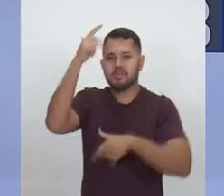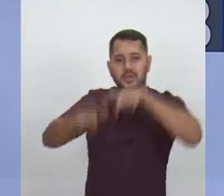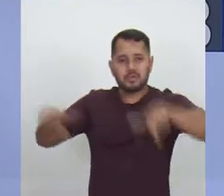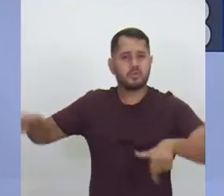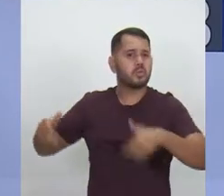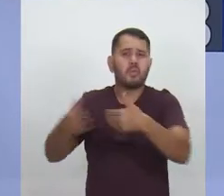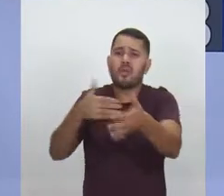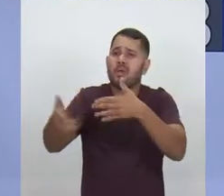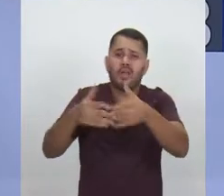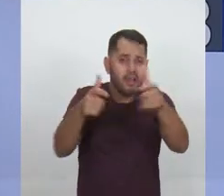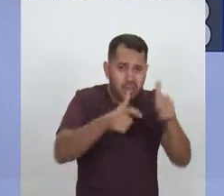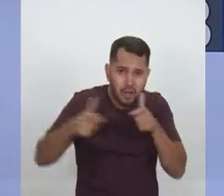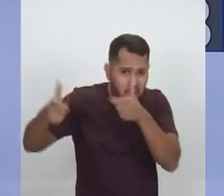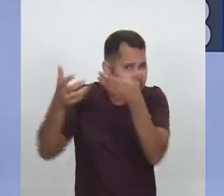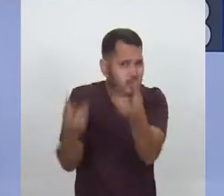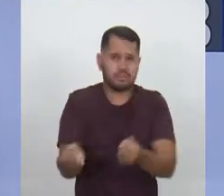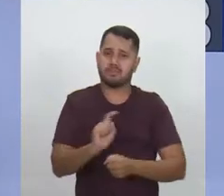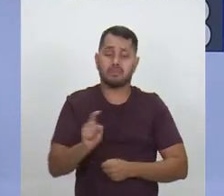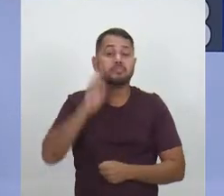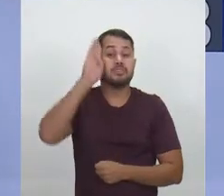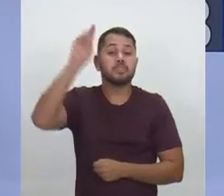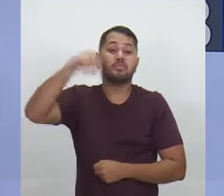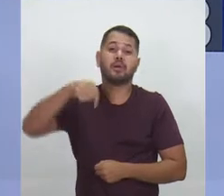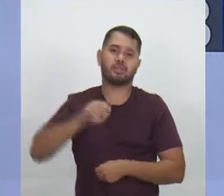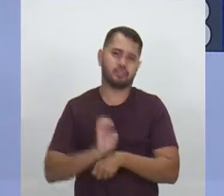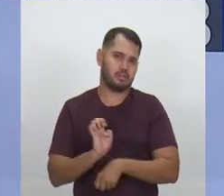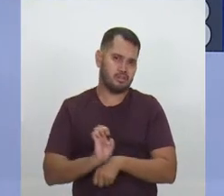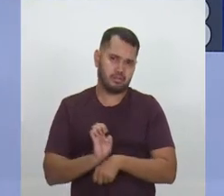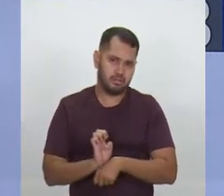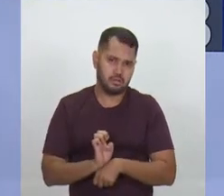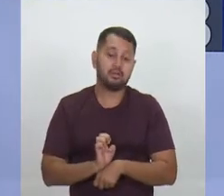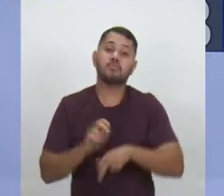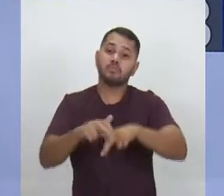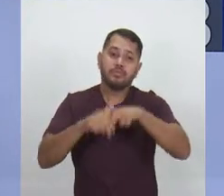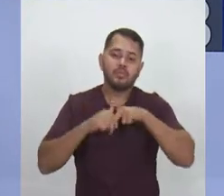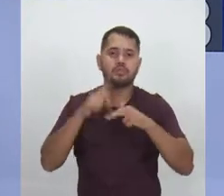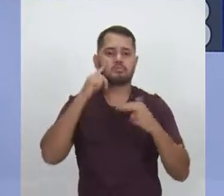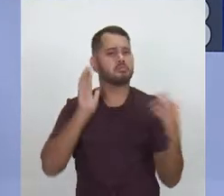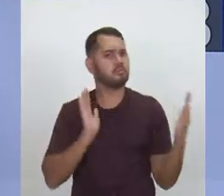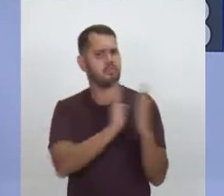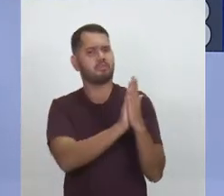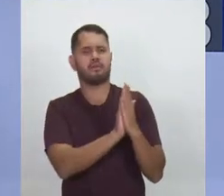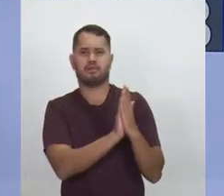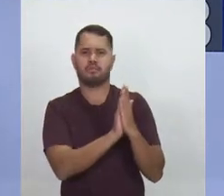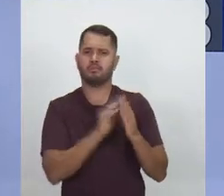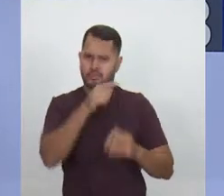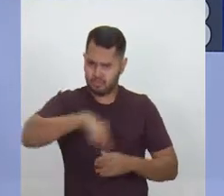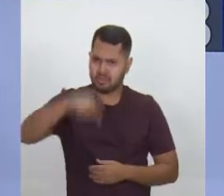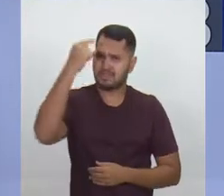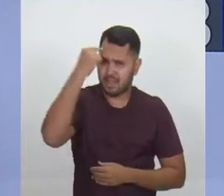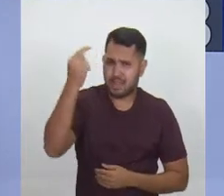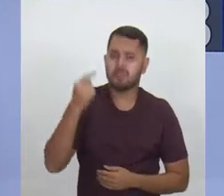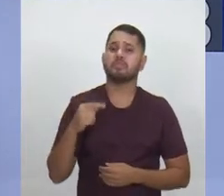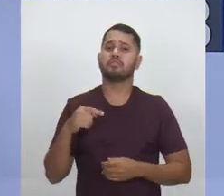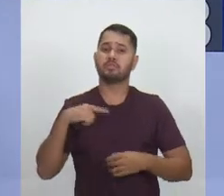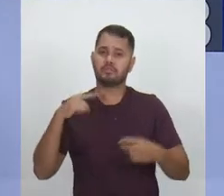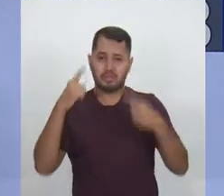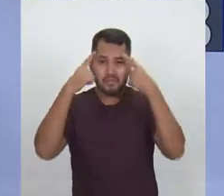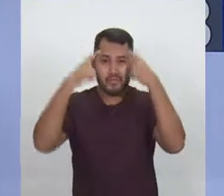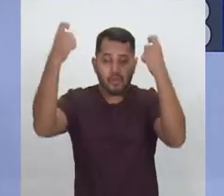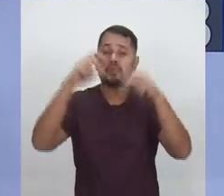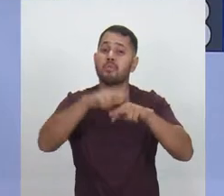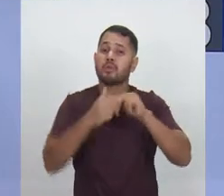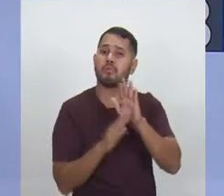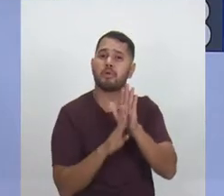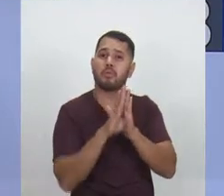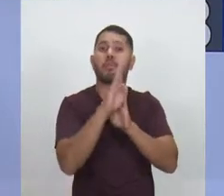em lugar nenhum, muito menos aqui no nosso estado. Nós precisamos, portanto, enfrentar. E todo mundo sabe que essa violência tem aumentado muito em função